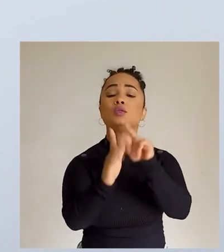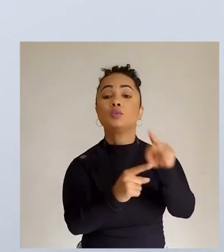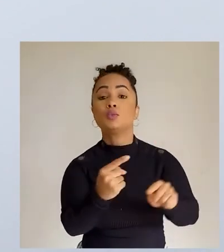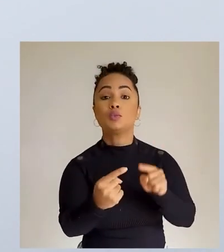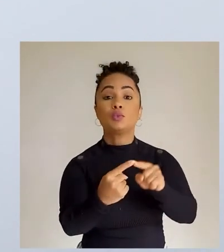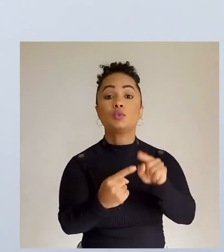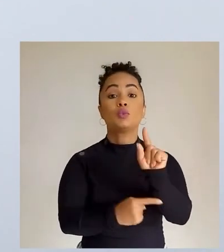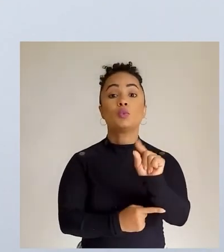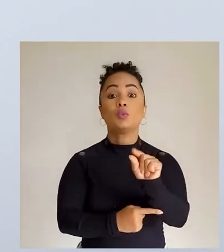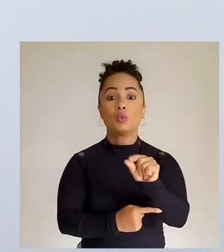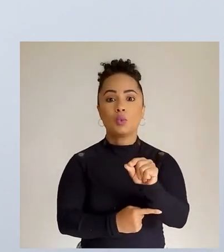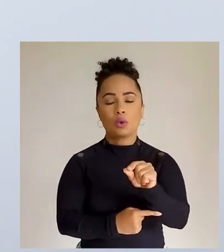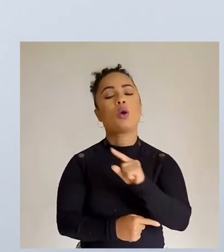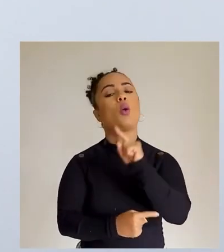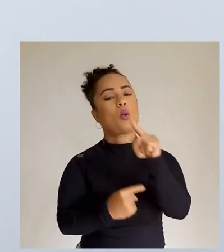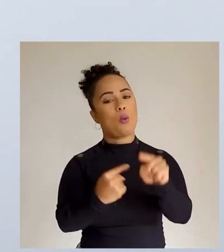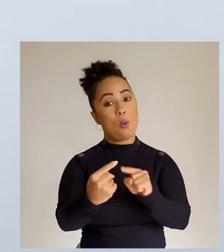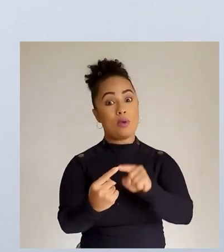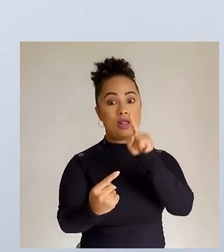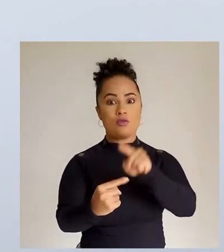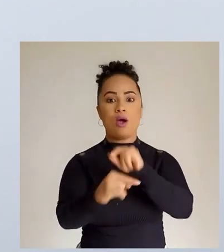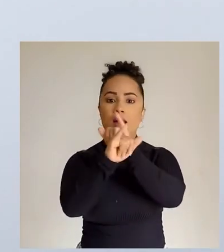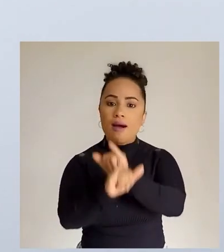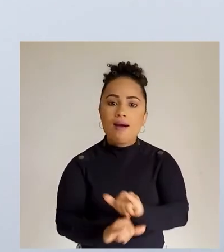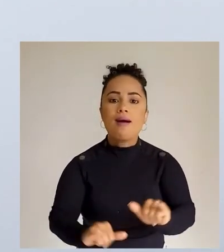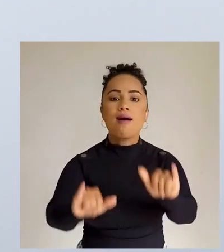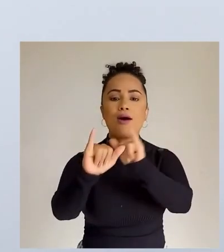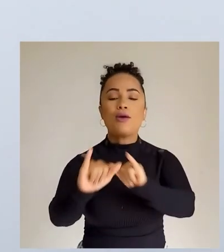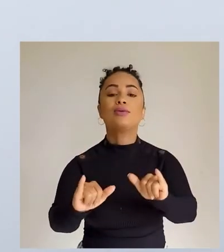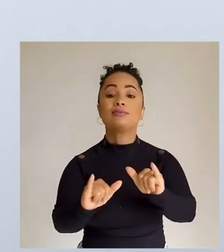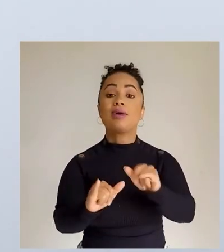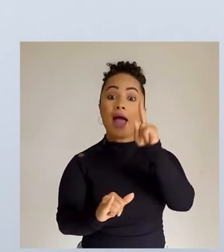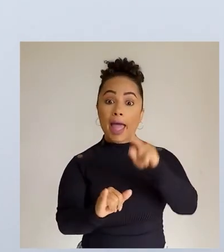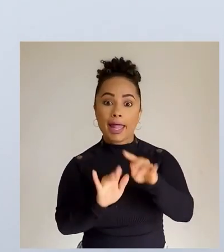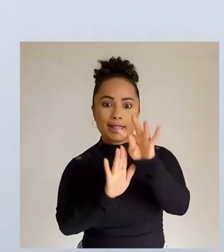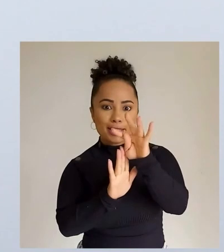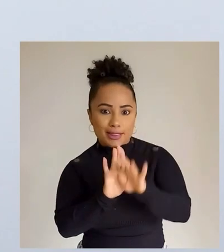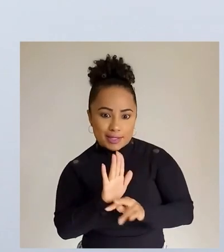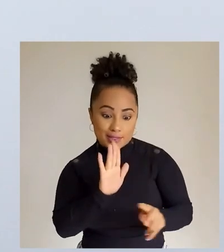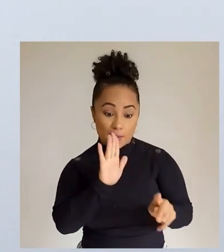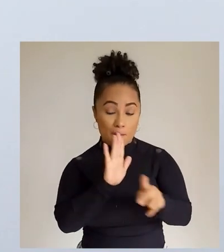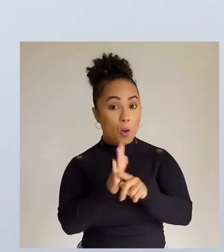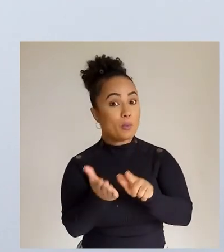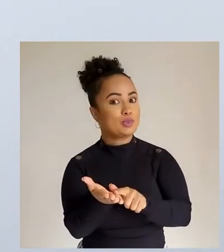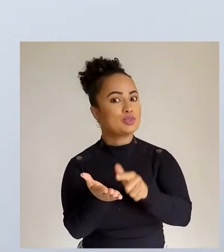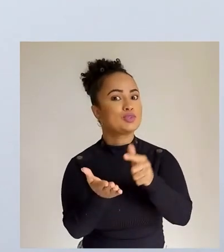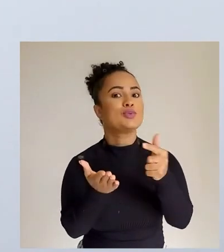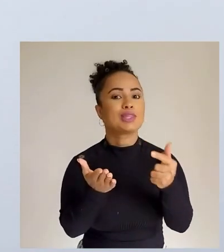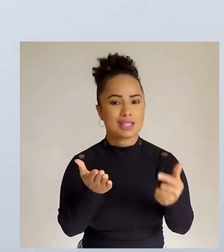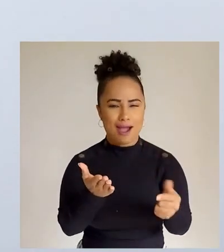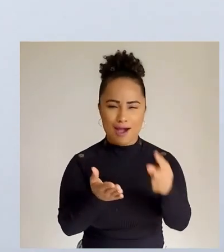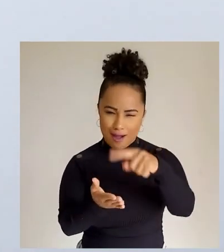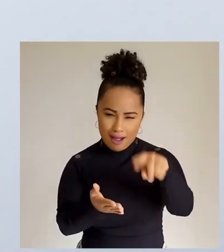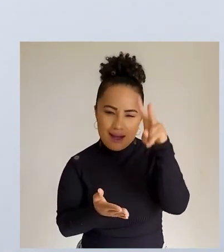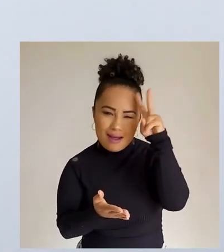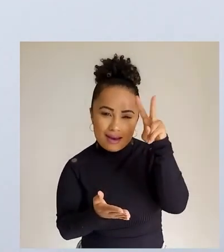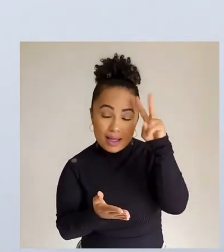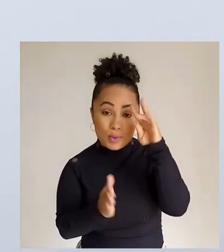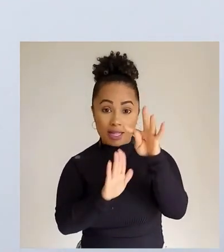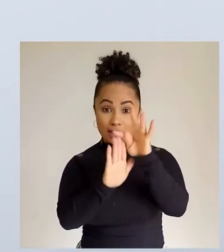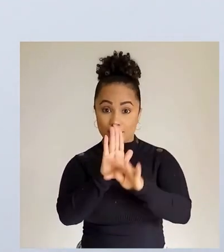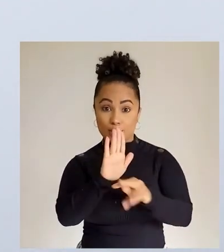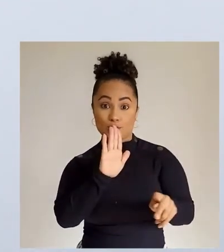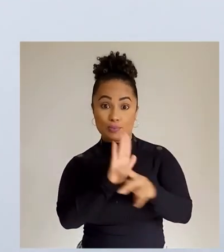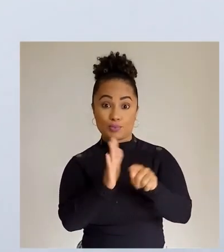objetivo desse texto? Então, o objetivo desse texto é informar. É um texto jornalístico. Lembra?